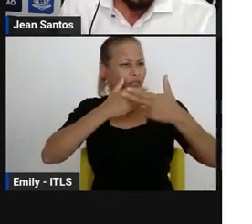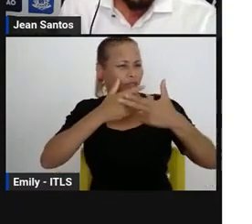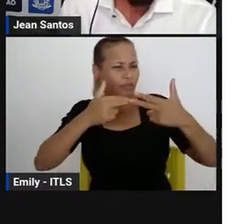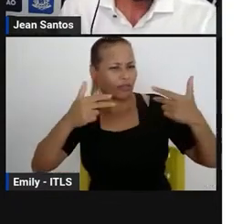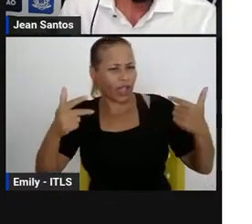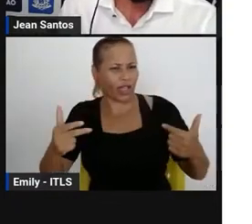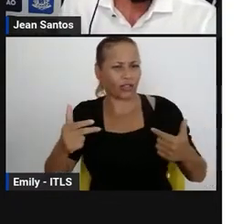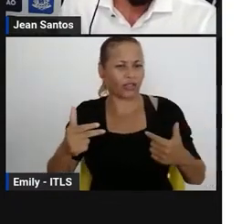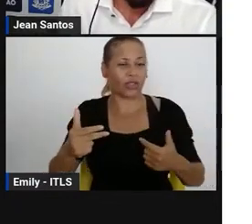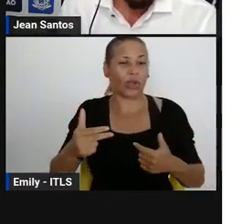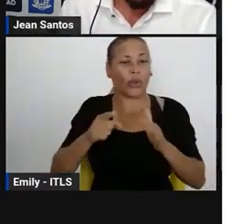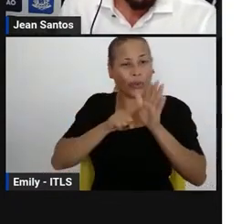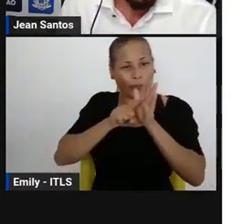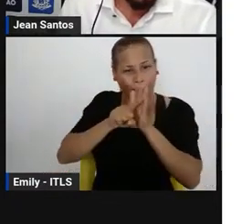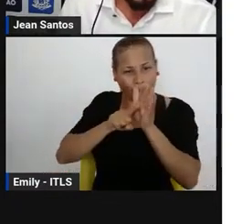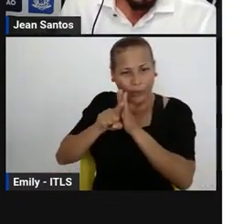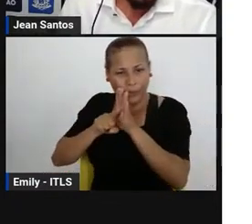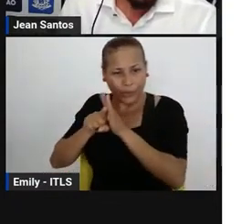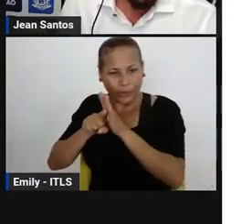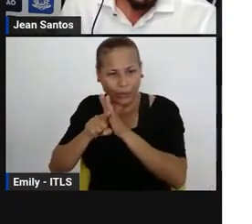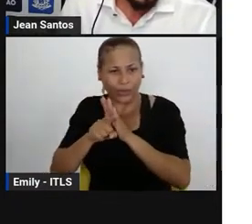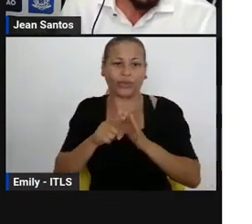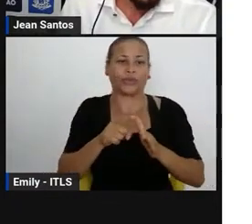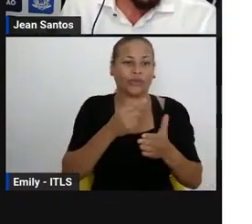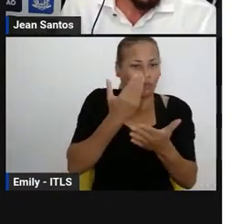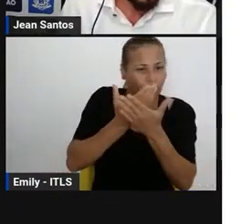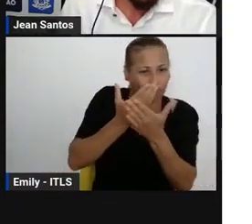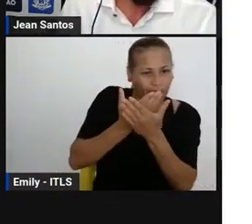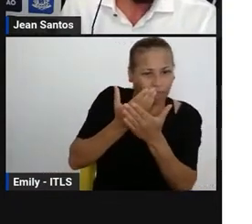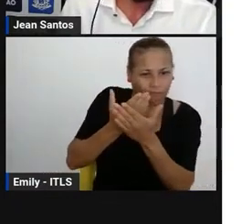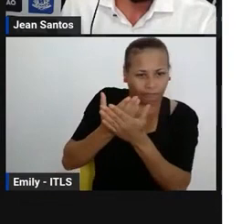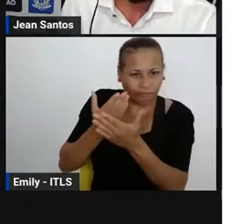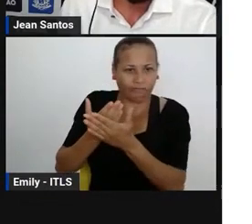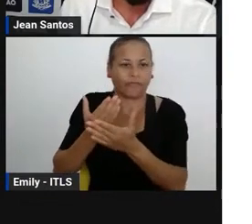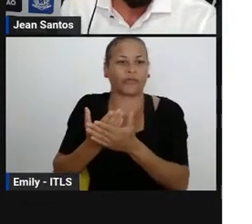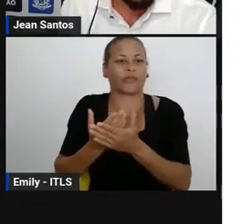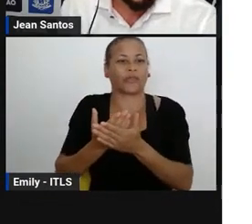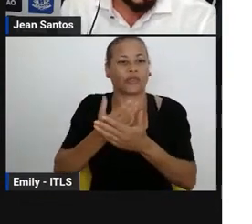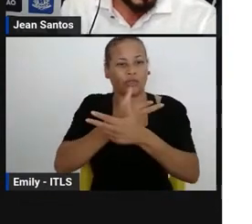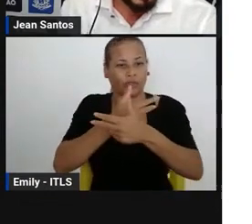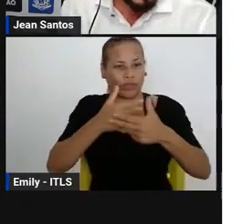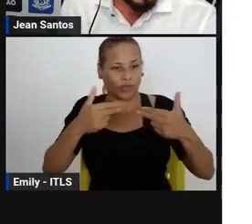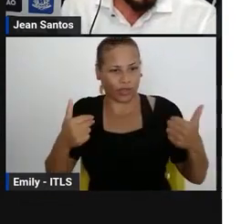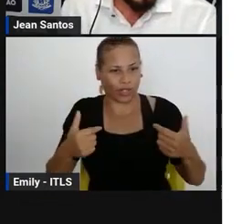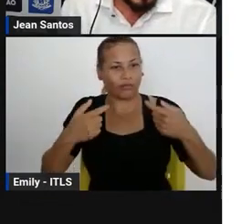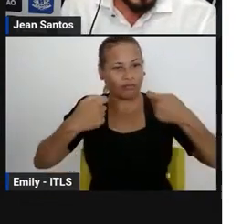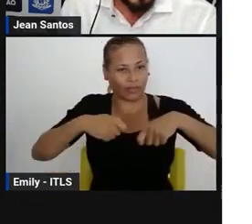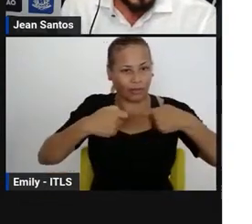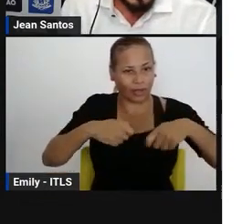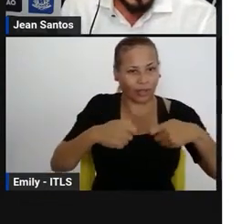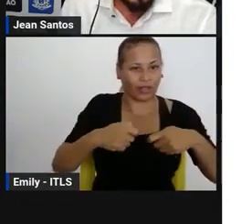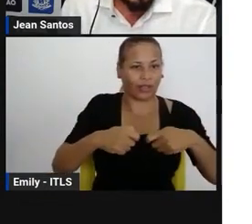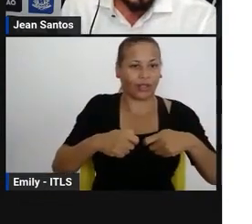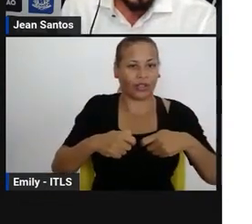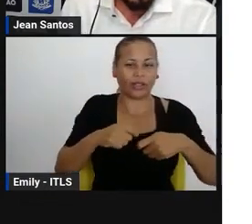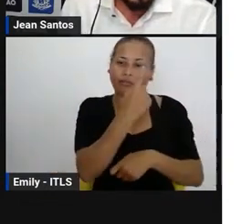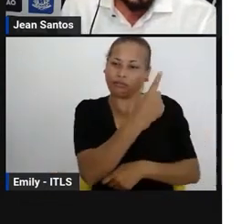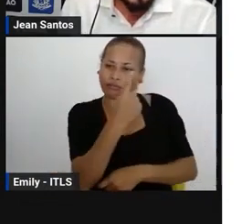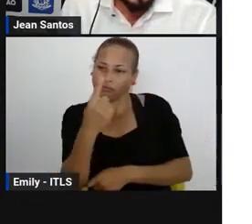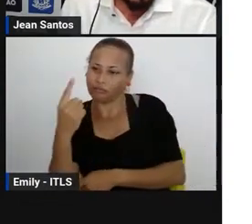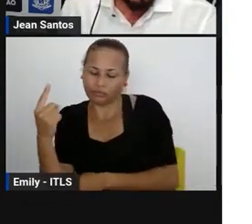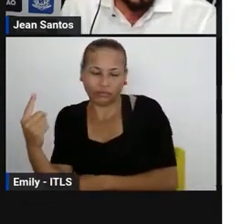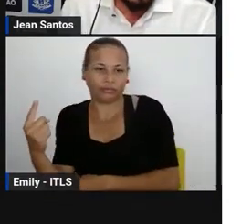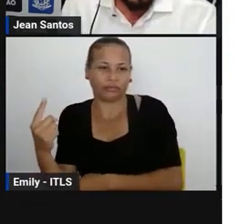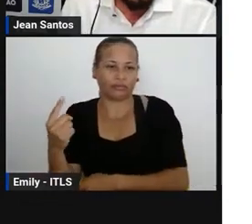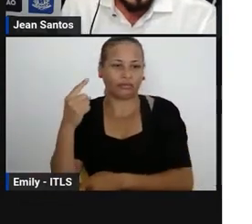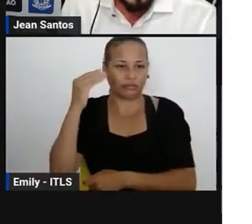conhecimento de diferentes tipos de propriedades de sólidos geométricos e os conceitos e relações entre